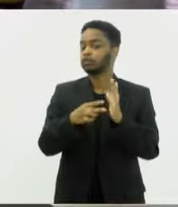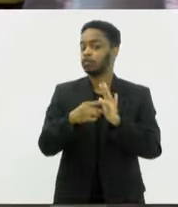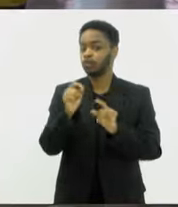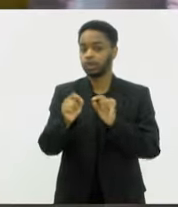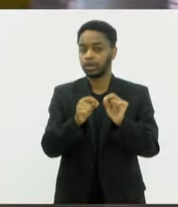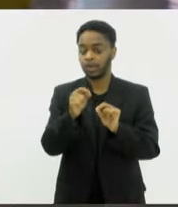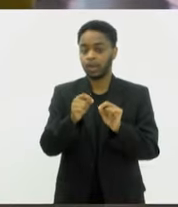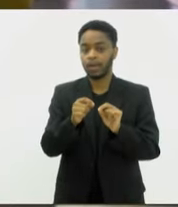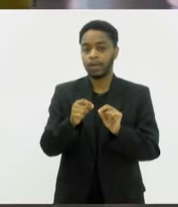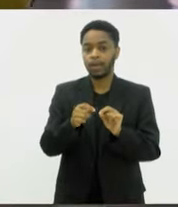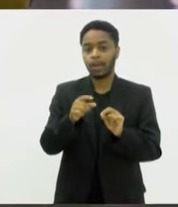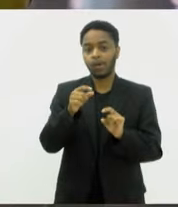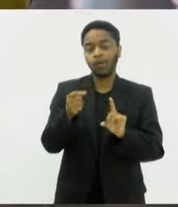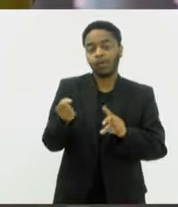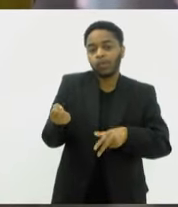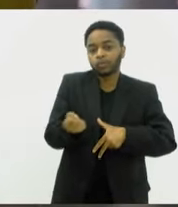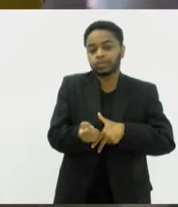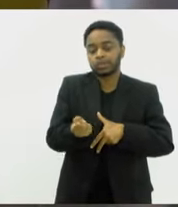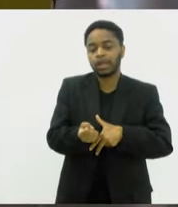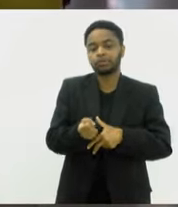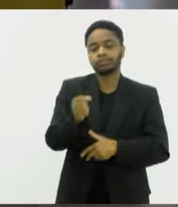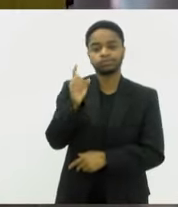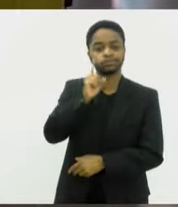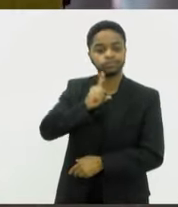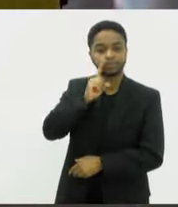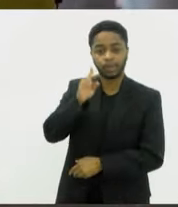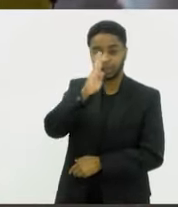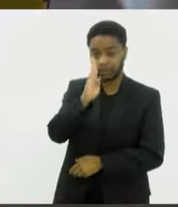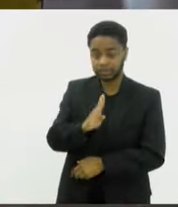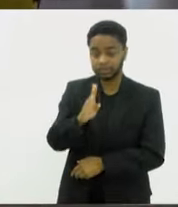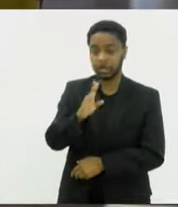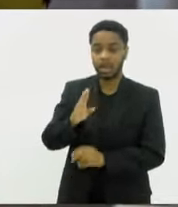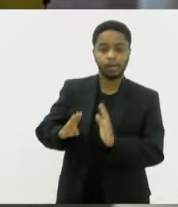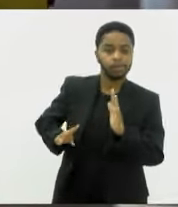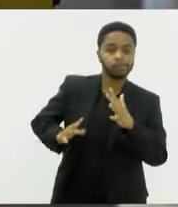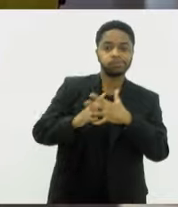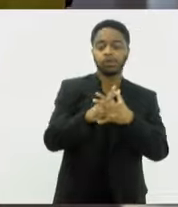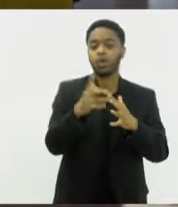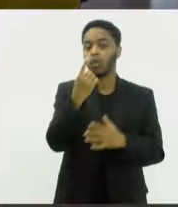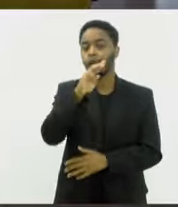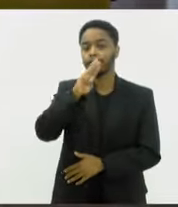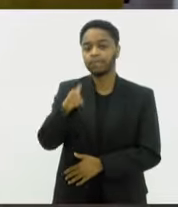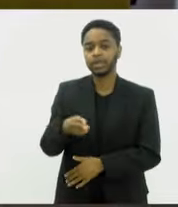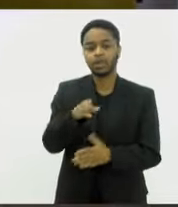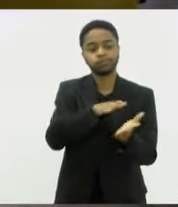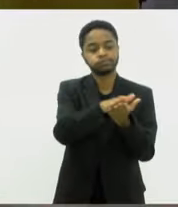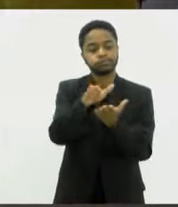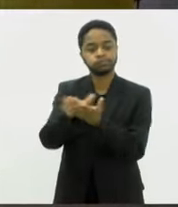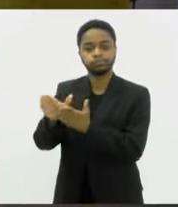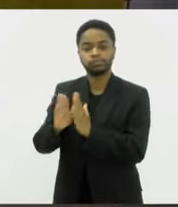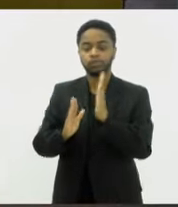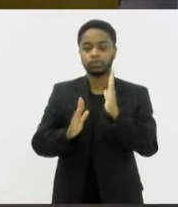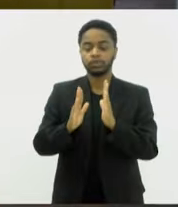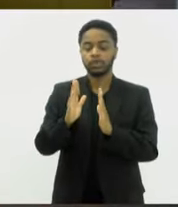Consulado dos Estados Unidos no Brasil ultrapasse o recorde de 1,1 milhão de vistos emitidos em 2023